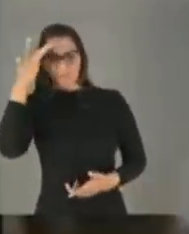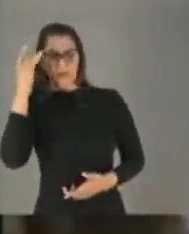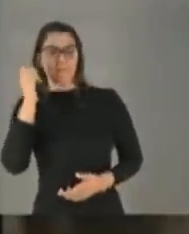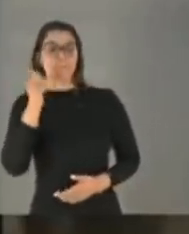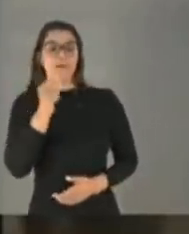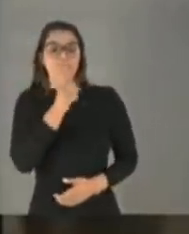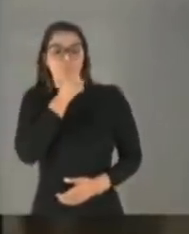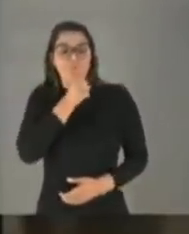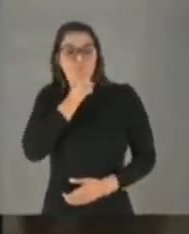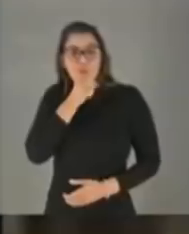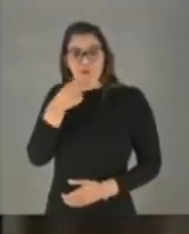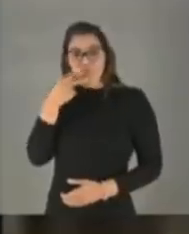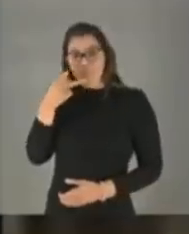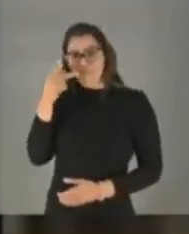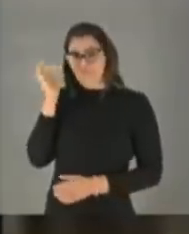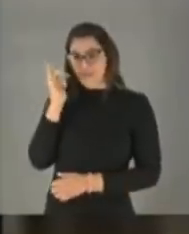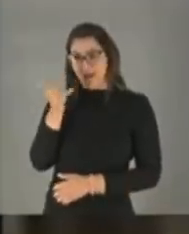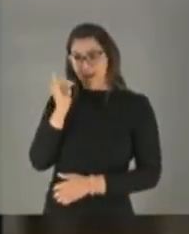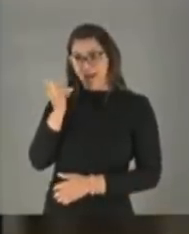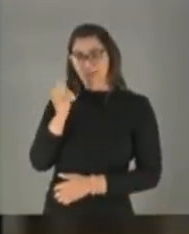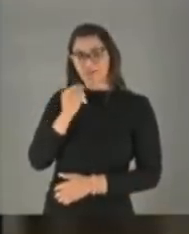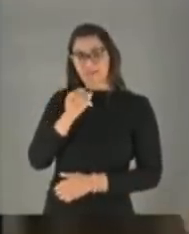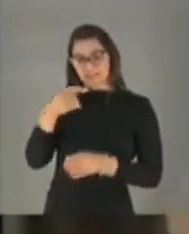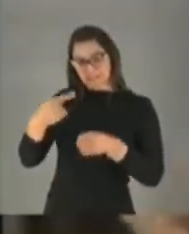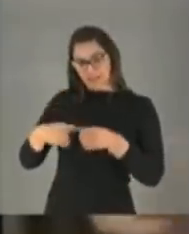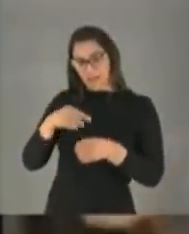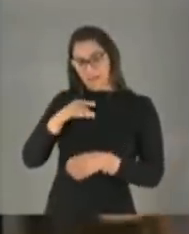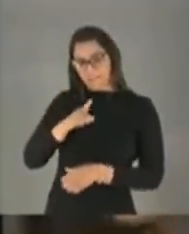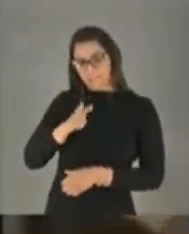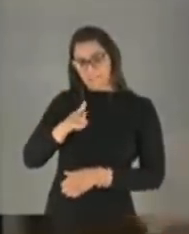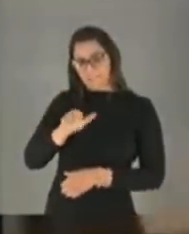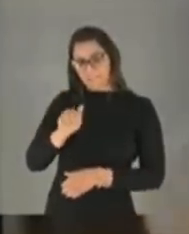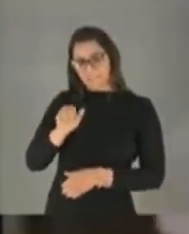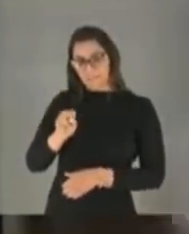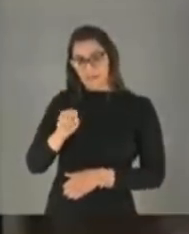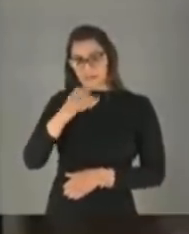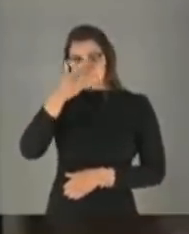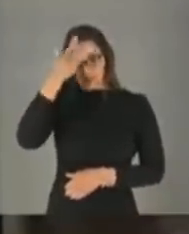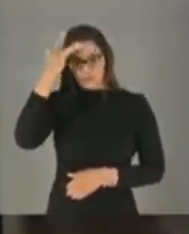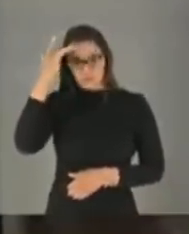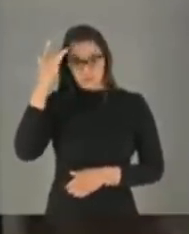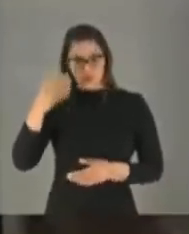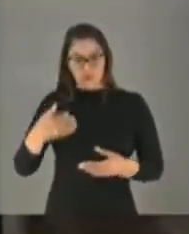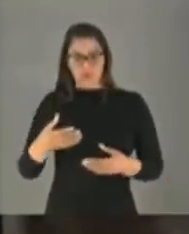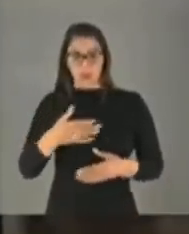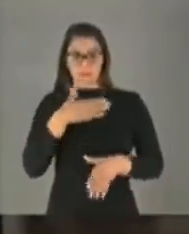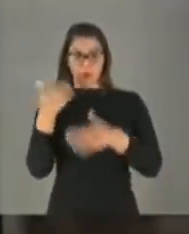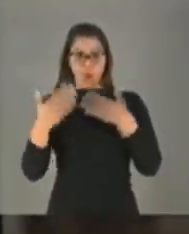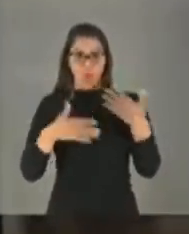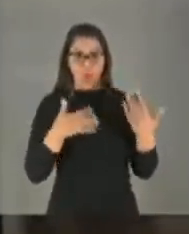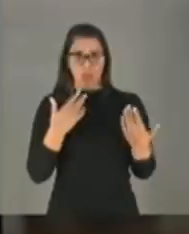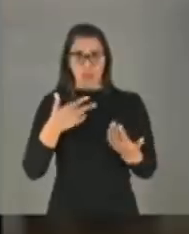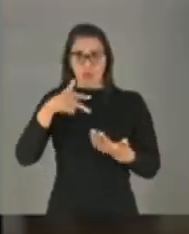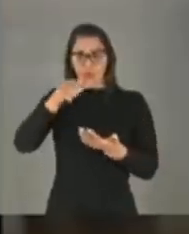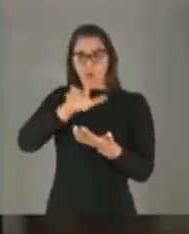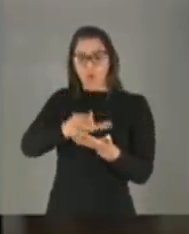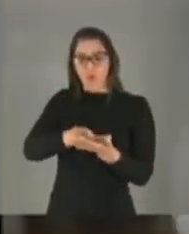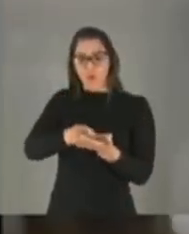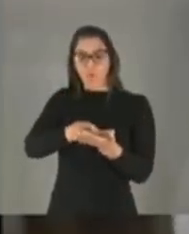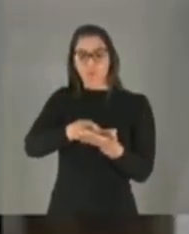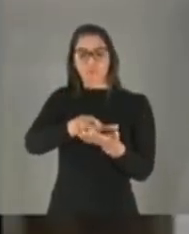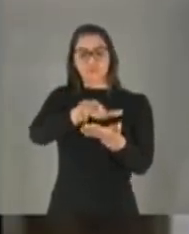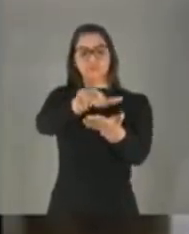contava que no Brás, onde a gente morava, as pessoas punham os corpos dos cadáveres